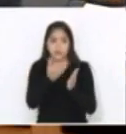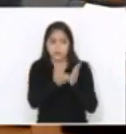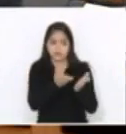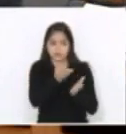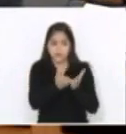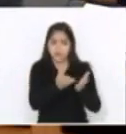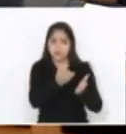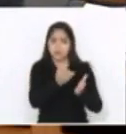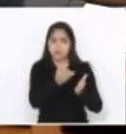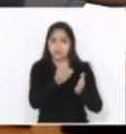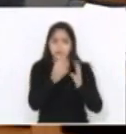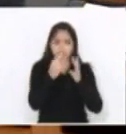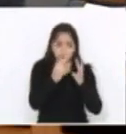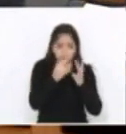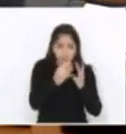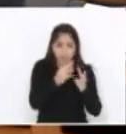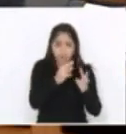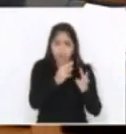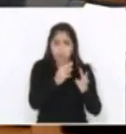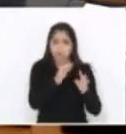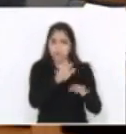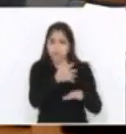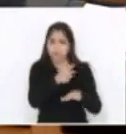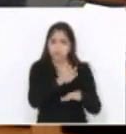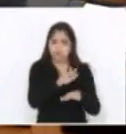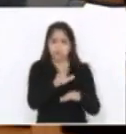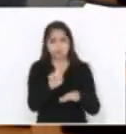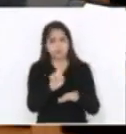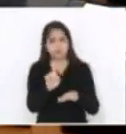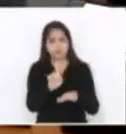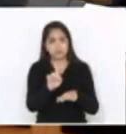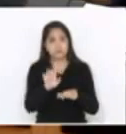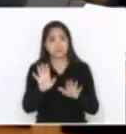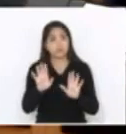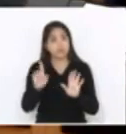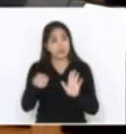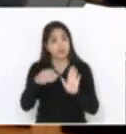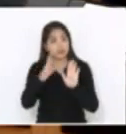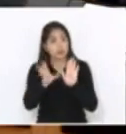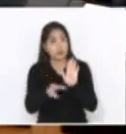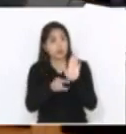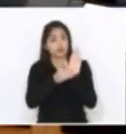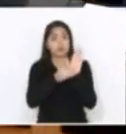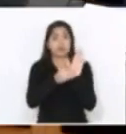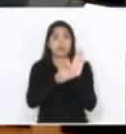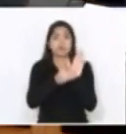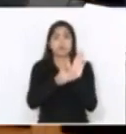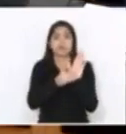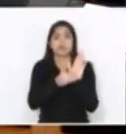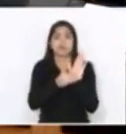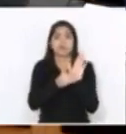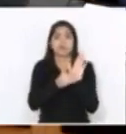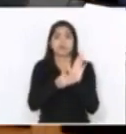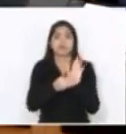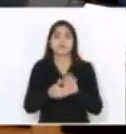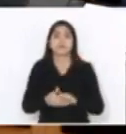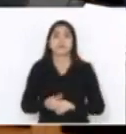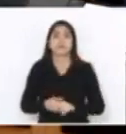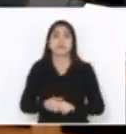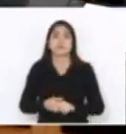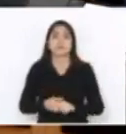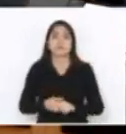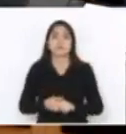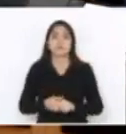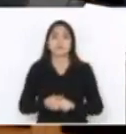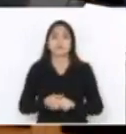dizer primeiro as piores. É uma emenda, deputados, de primeira hora, porque já passou lá, não é de última hora, e